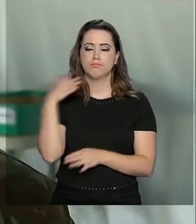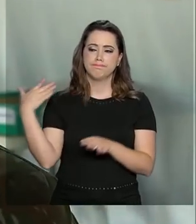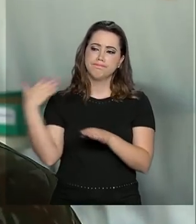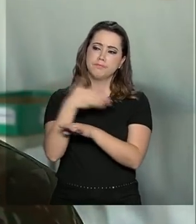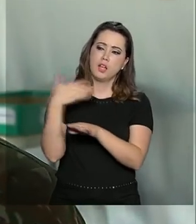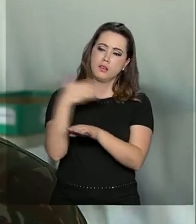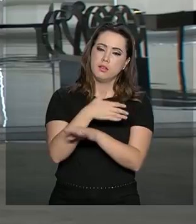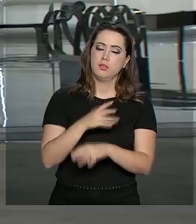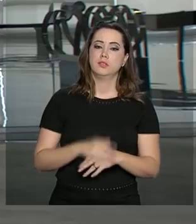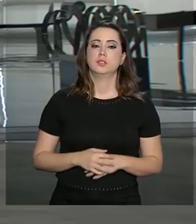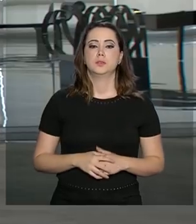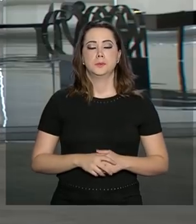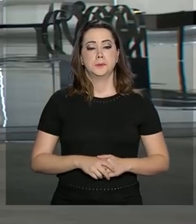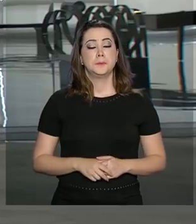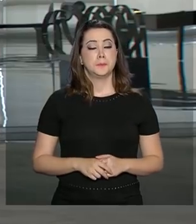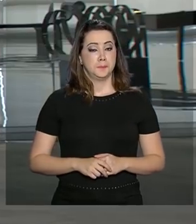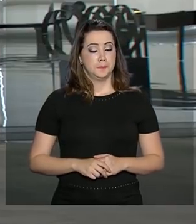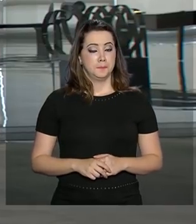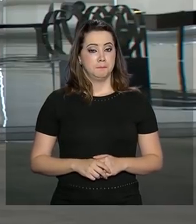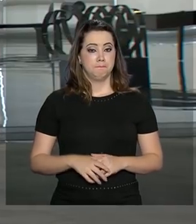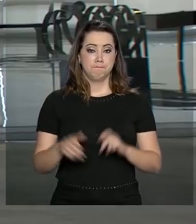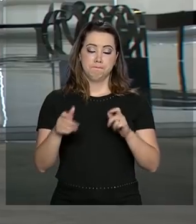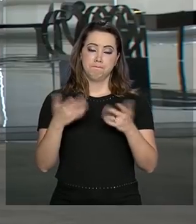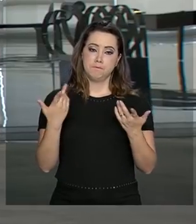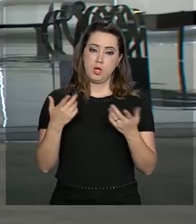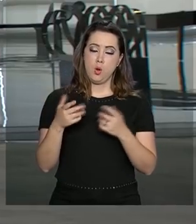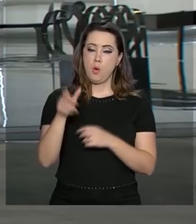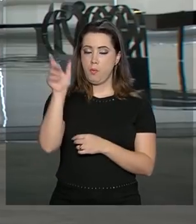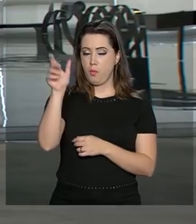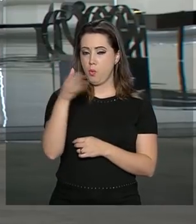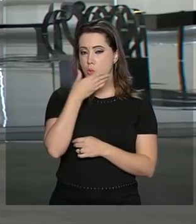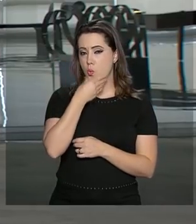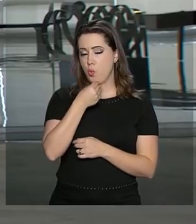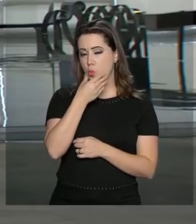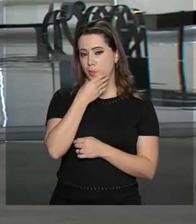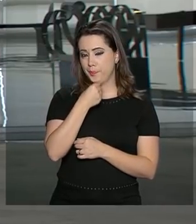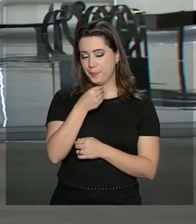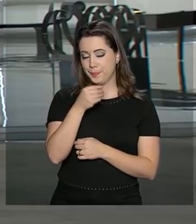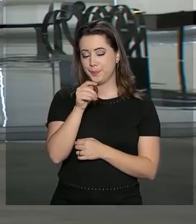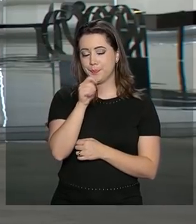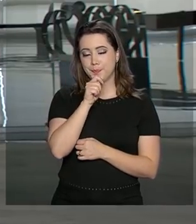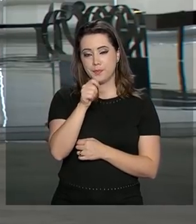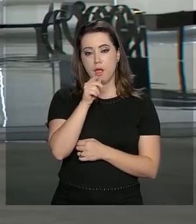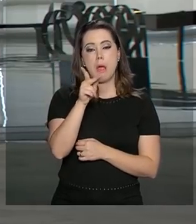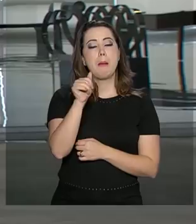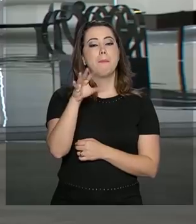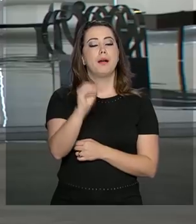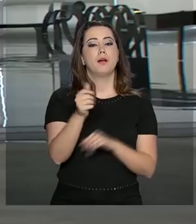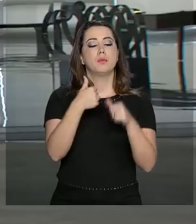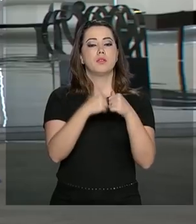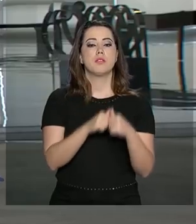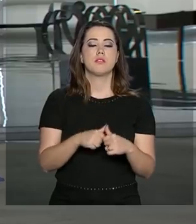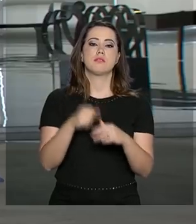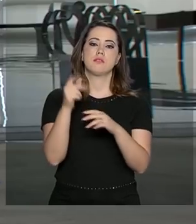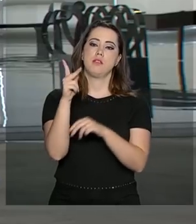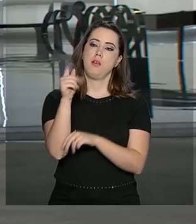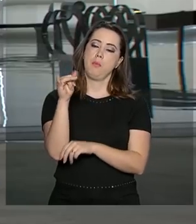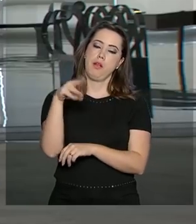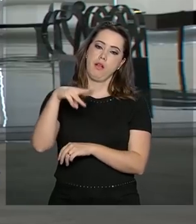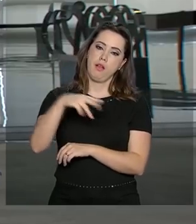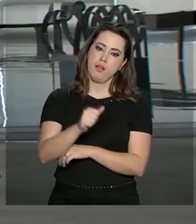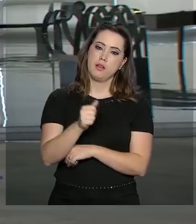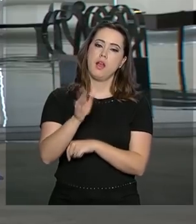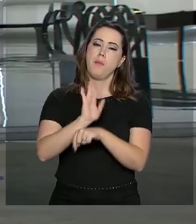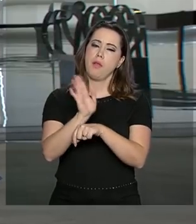passando pela fronteira. O repórter Pablo Mundin está em Pacaraima e continua atualizando a situação lá para a gente. Ele